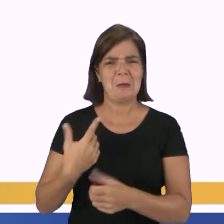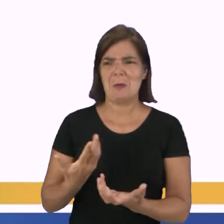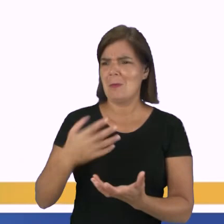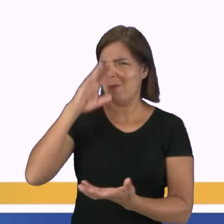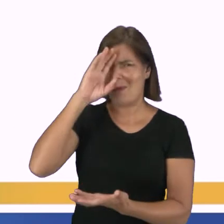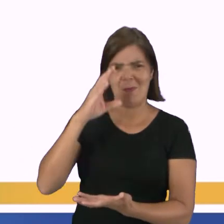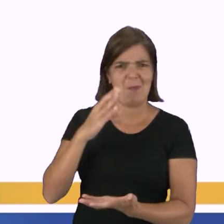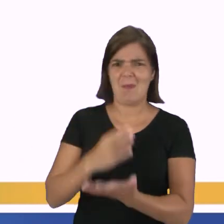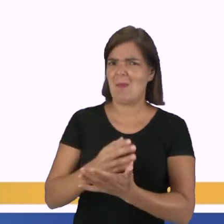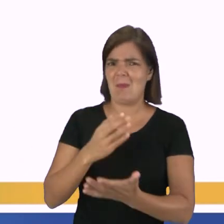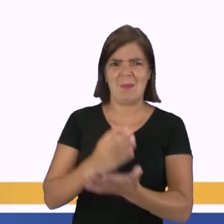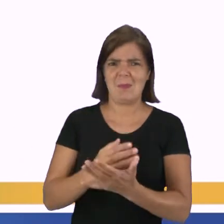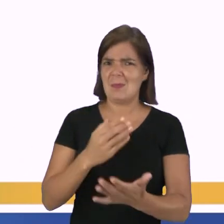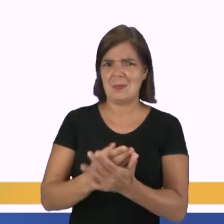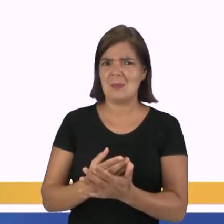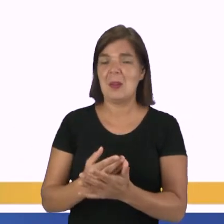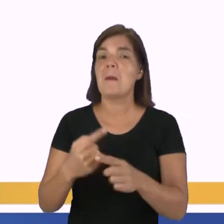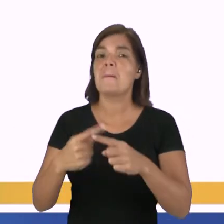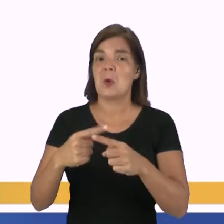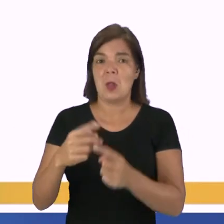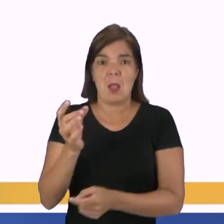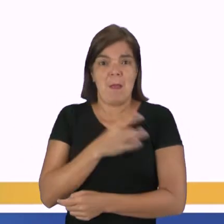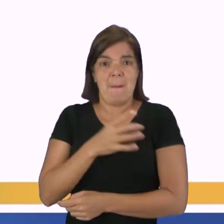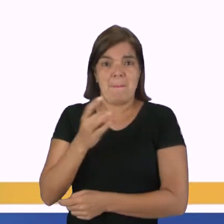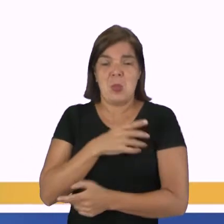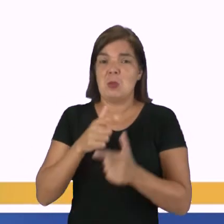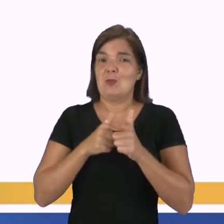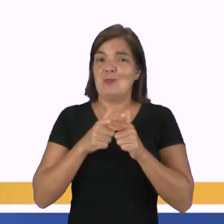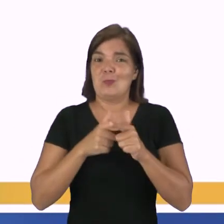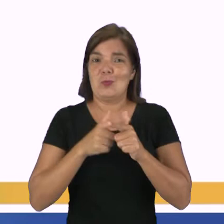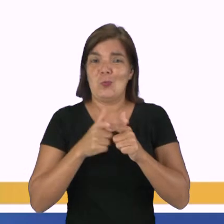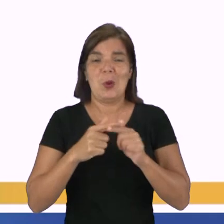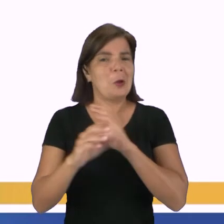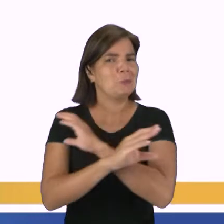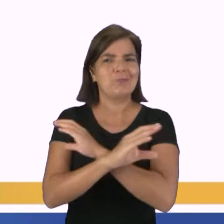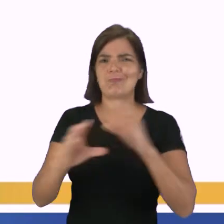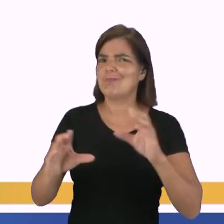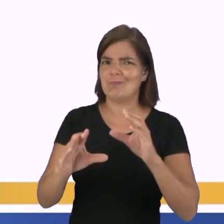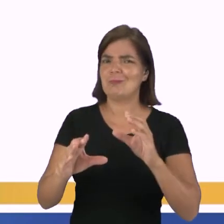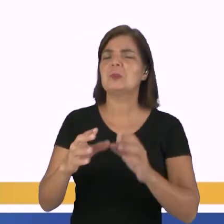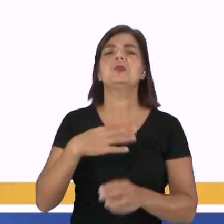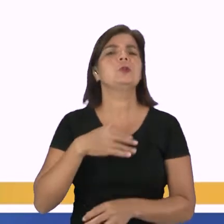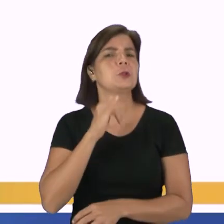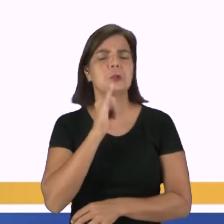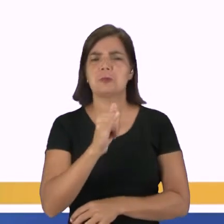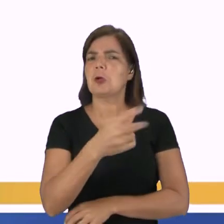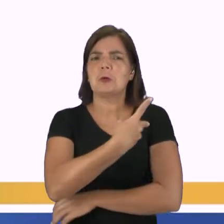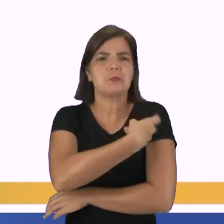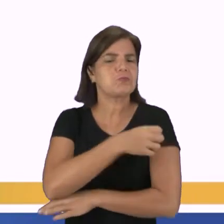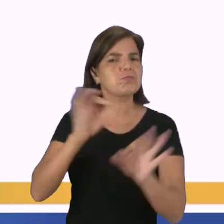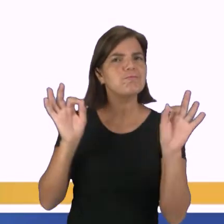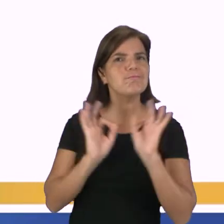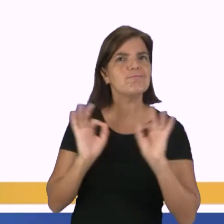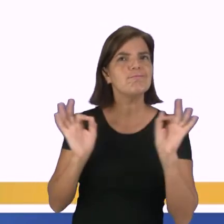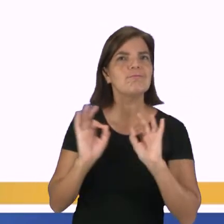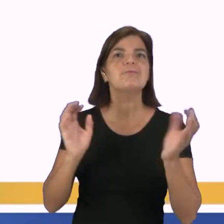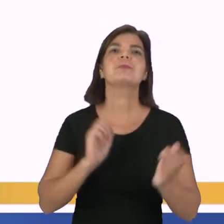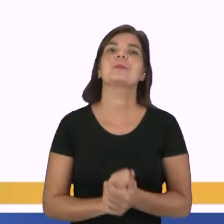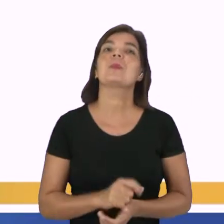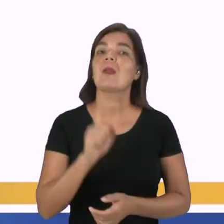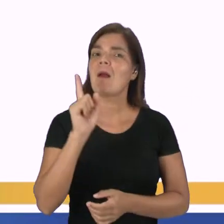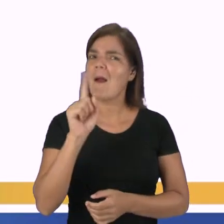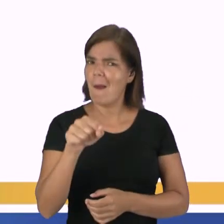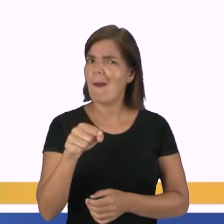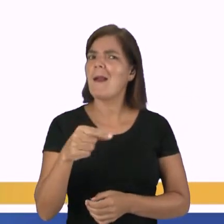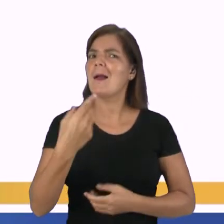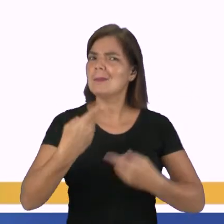não acreditam na eficácia, têm medo de sequelas, não confiam e afirmam que não irão tomar a vacina. Essa é